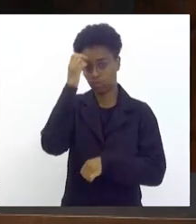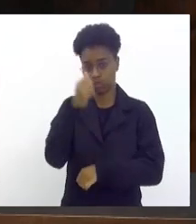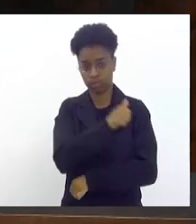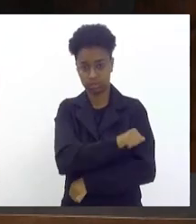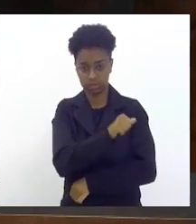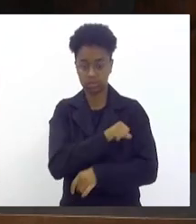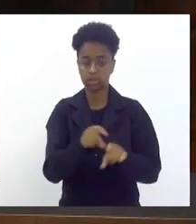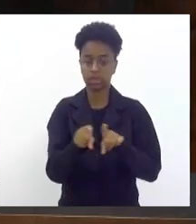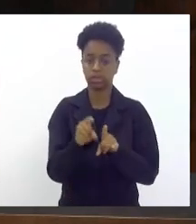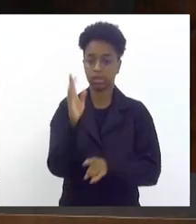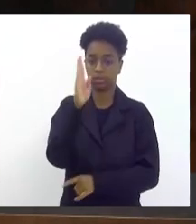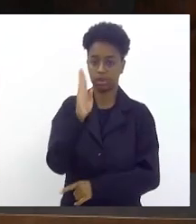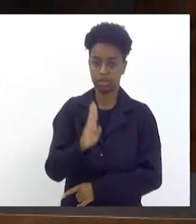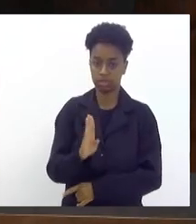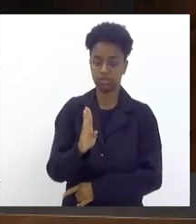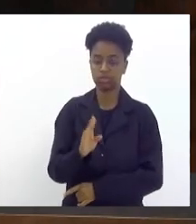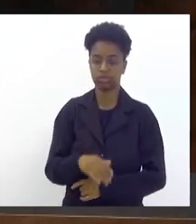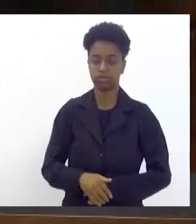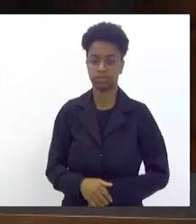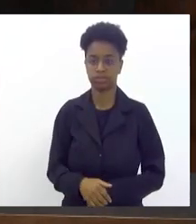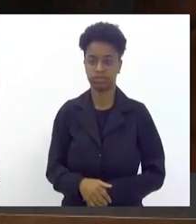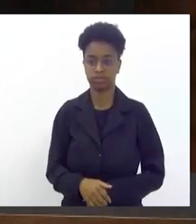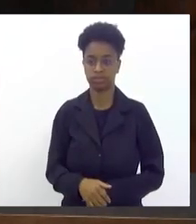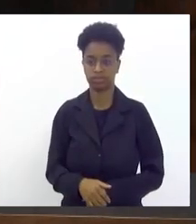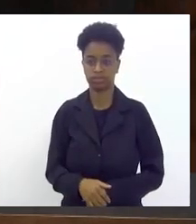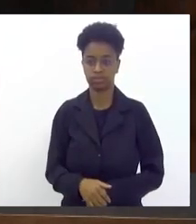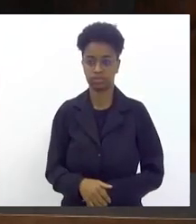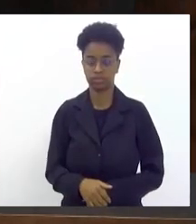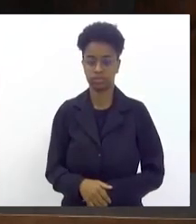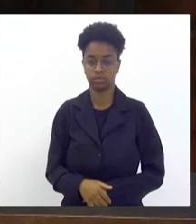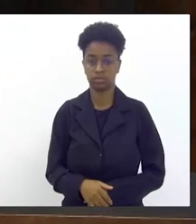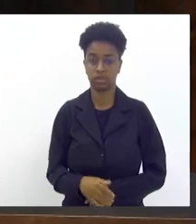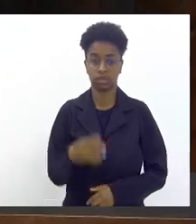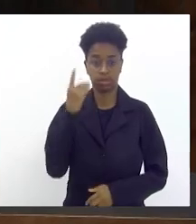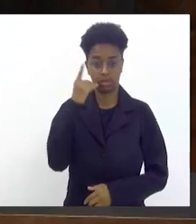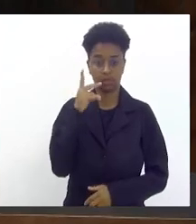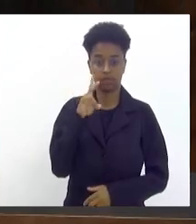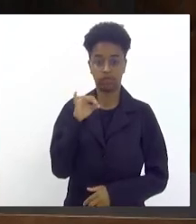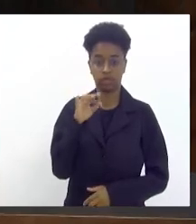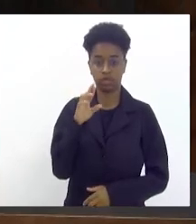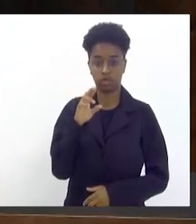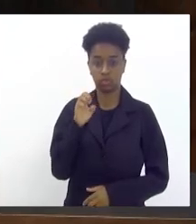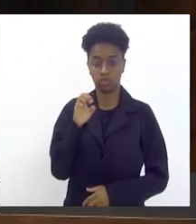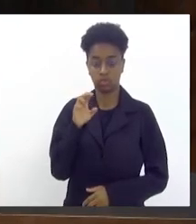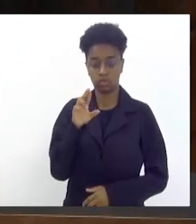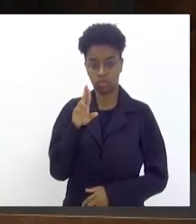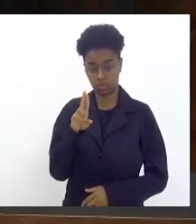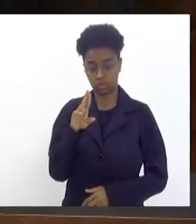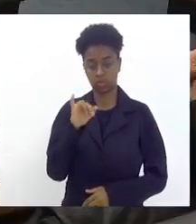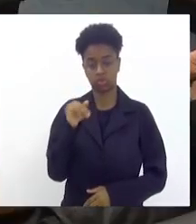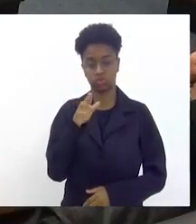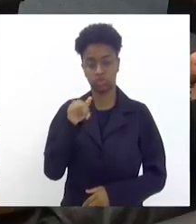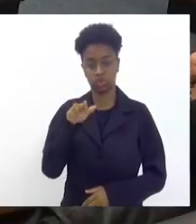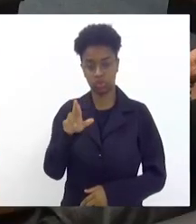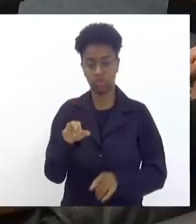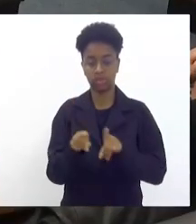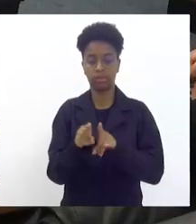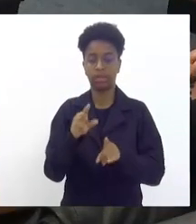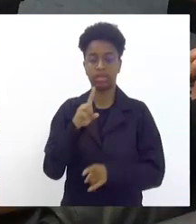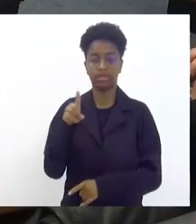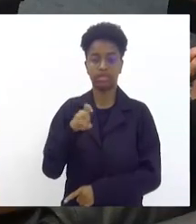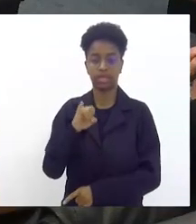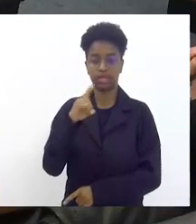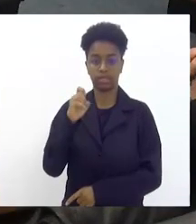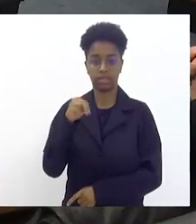e termino aqui deputado Vitor Júnior especialmente o deputado Vitor Júnior Zeidã e deputado Bagueira